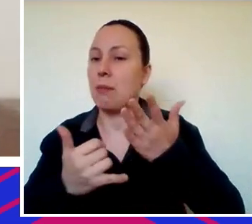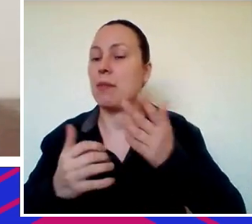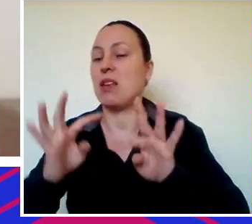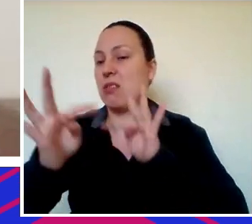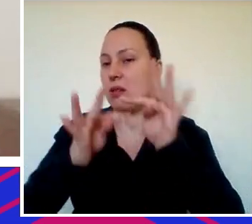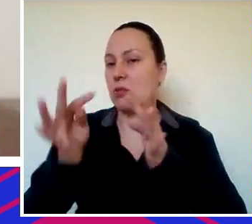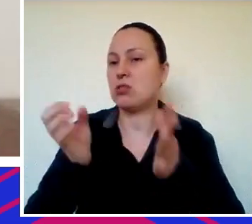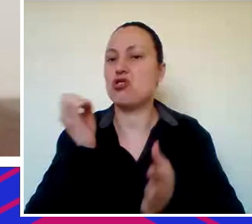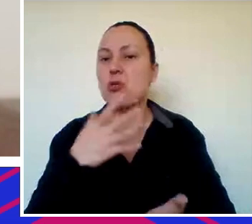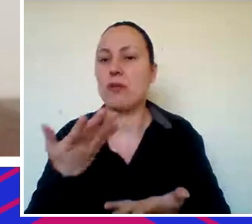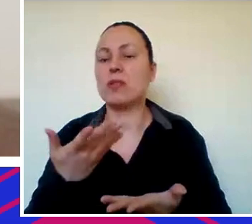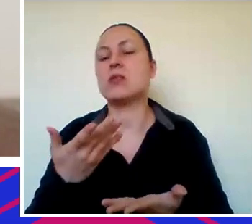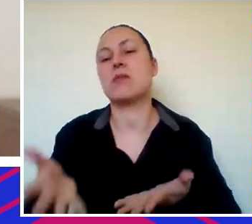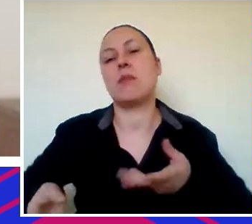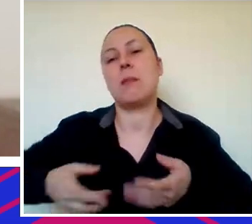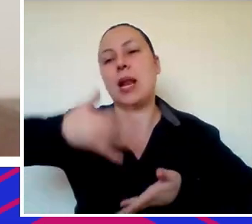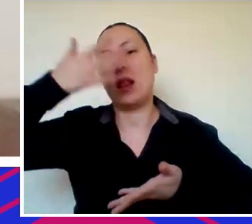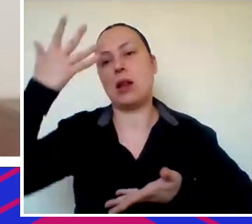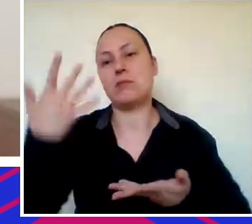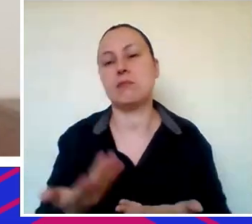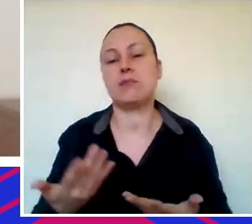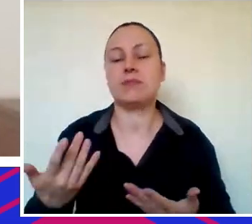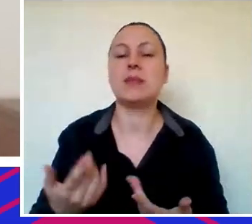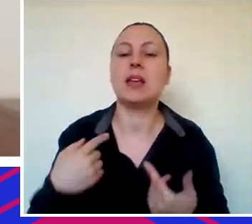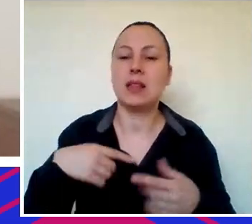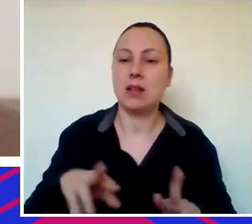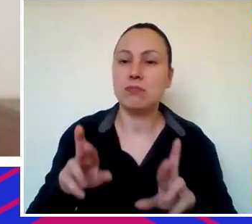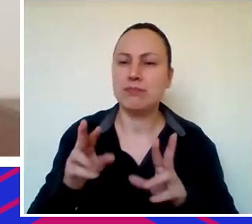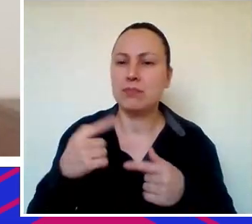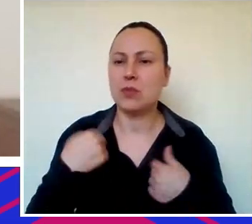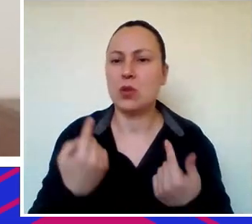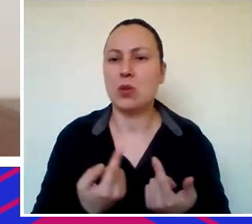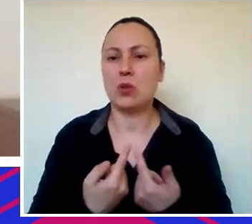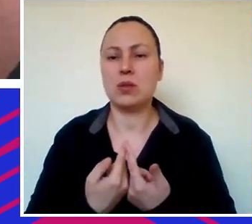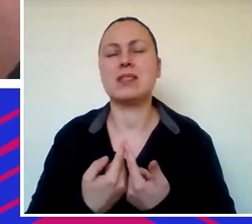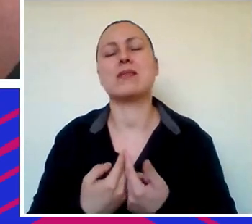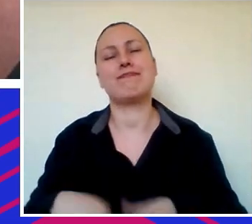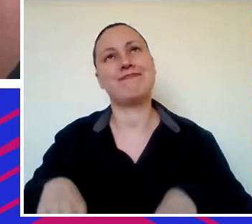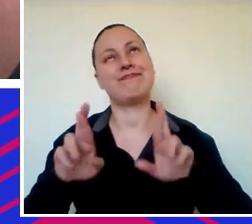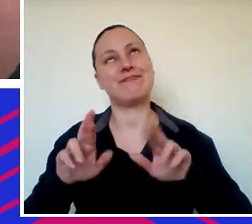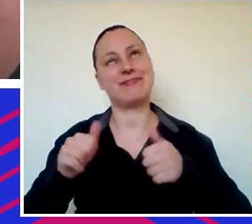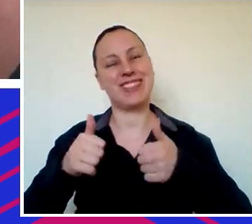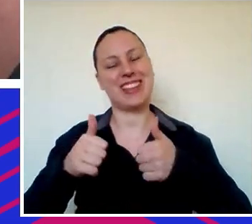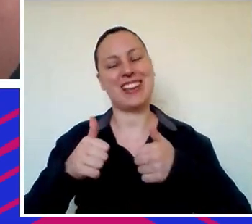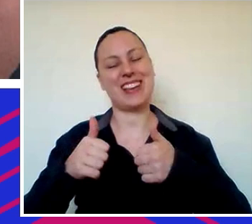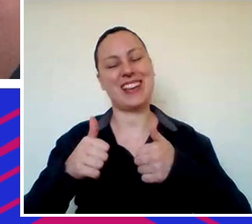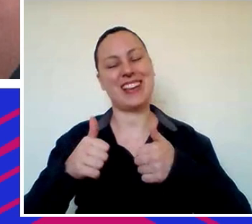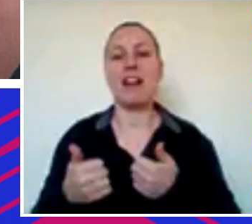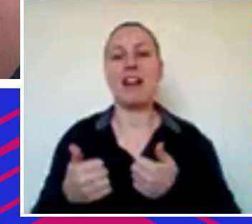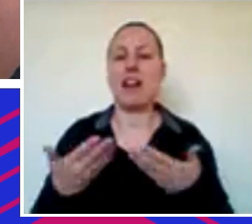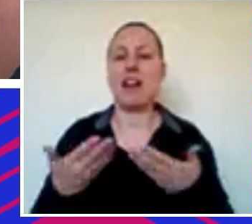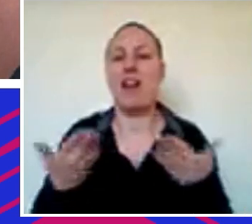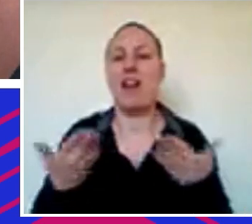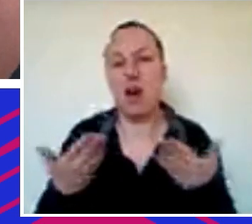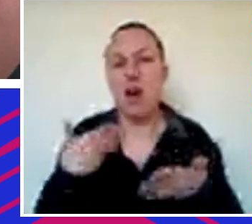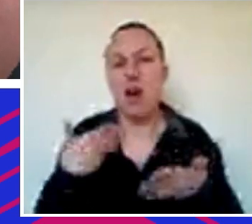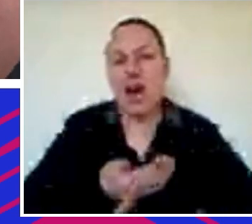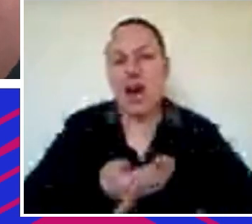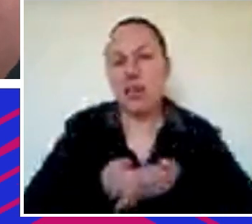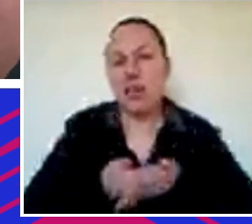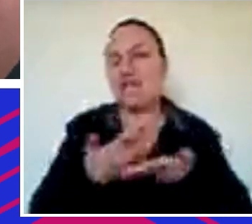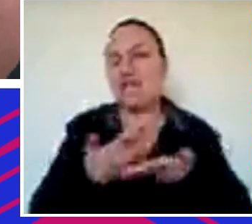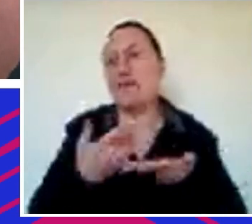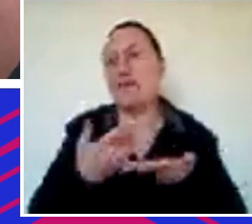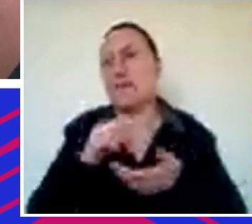com um crescimento mais acelerado. Então, a gente está incrivelmente otimista. Curto prazo, claro, a gente ainda está lidando aí com os efeitos